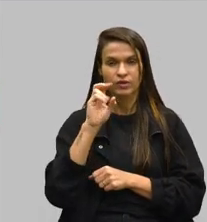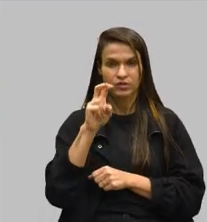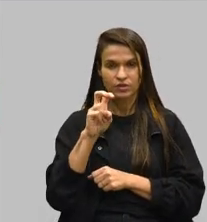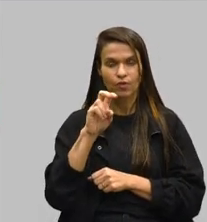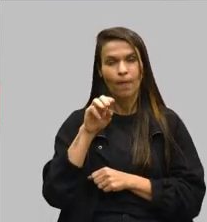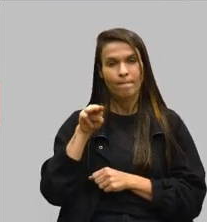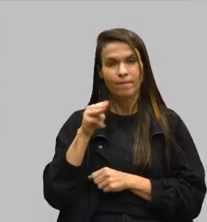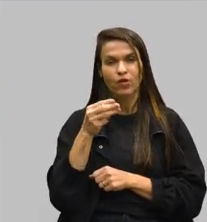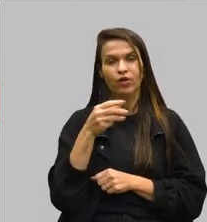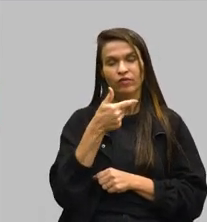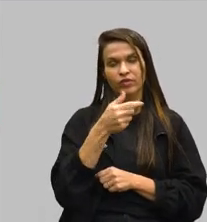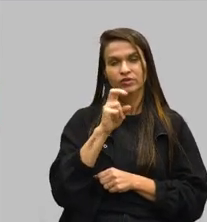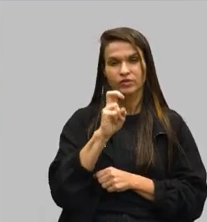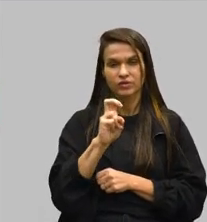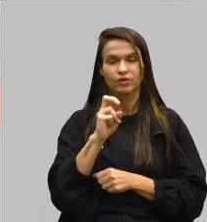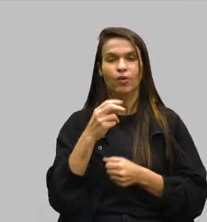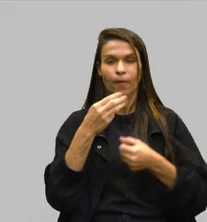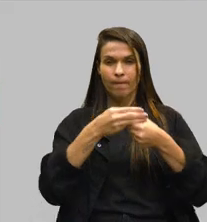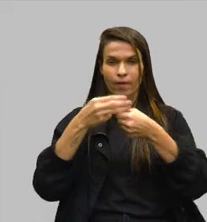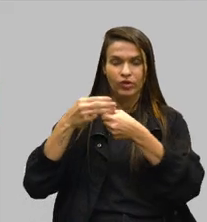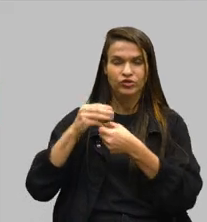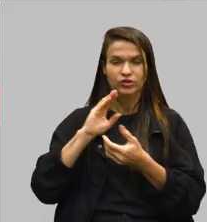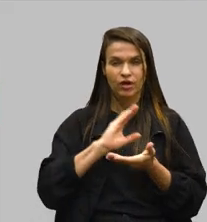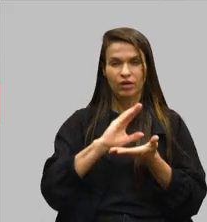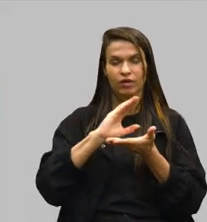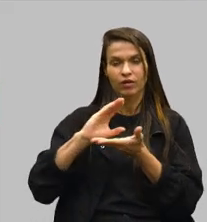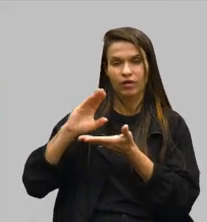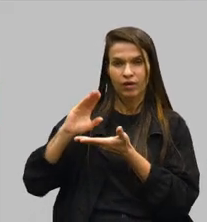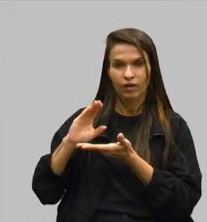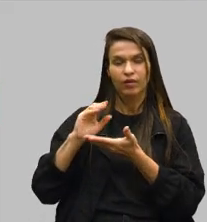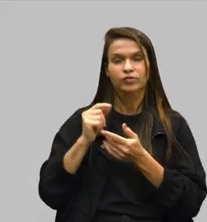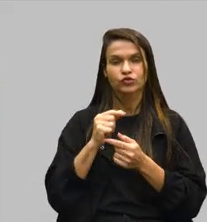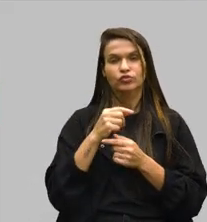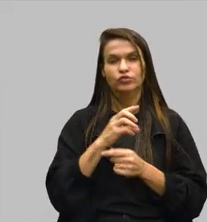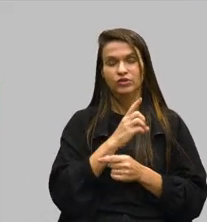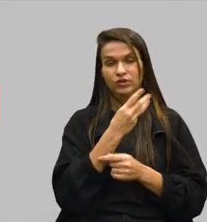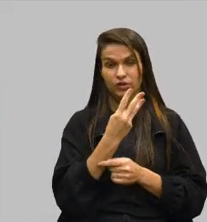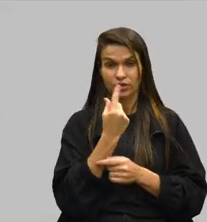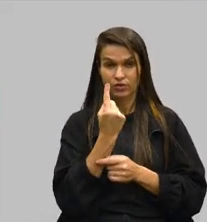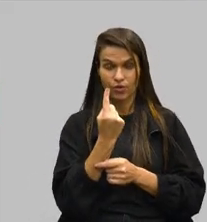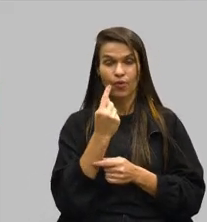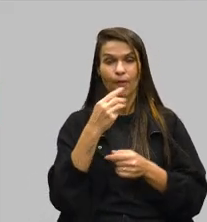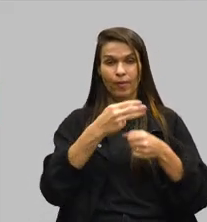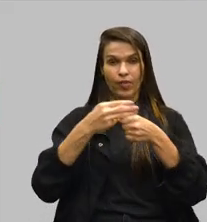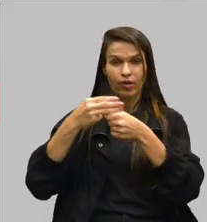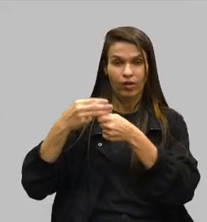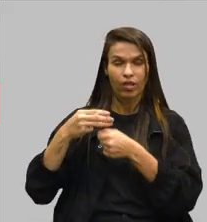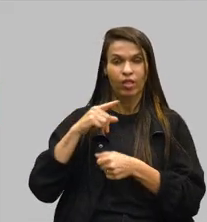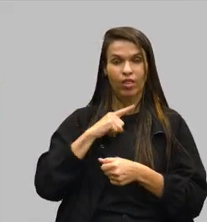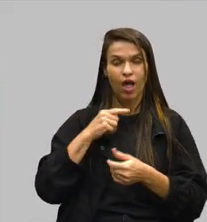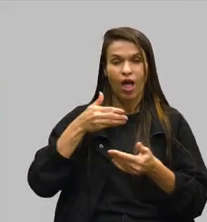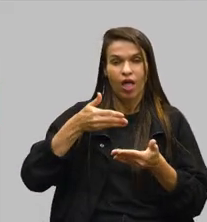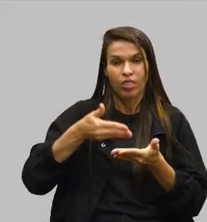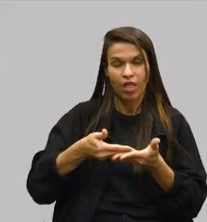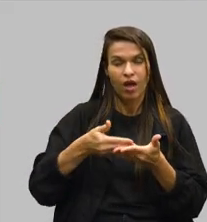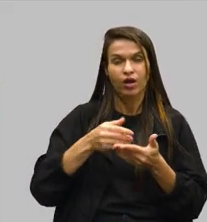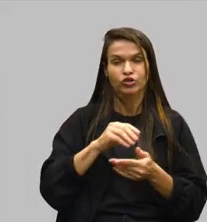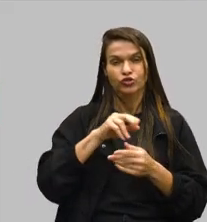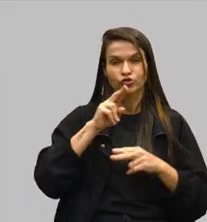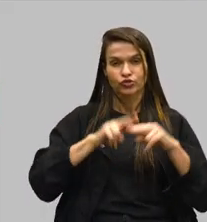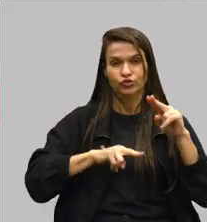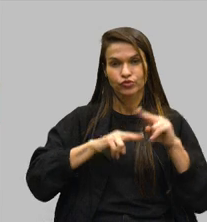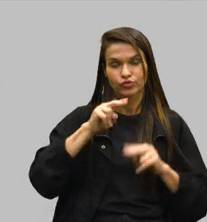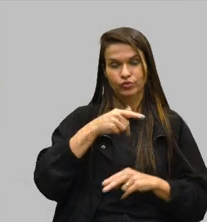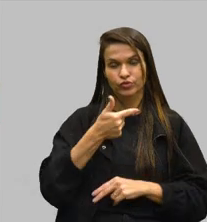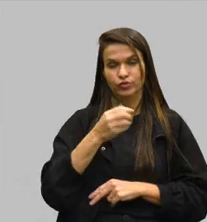25 municípios já receberam esse repasse, e previsão de repasse para 31 municípios restantes até agora, junho de 2024.